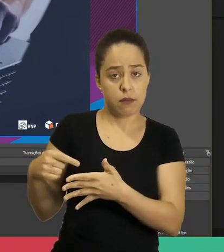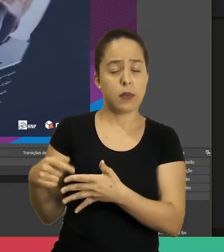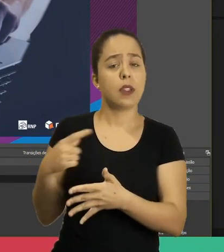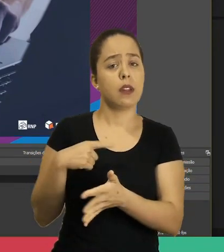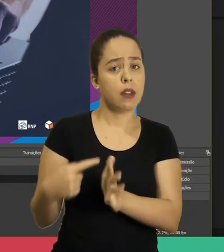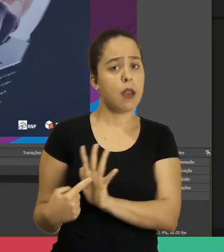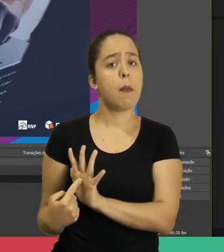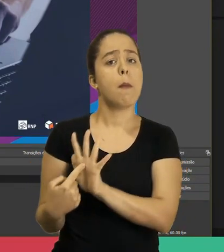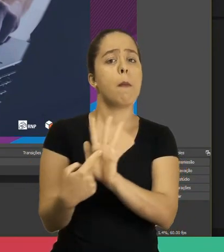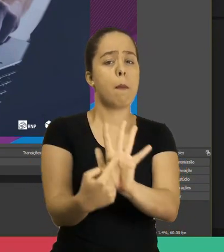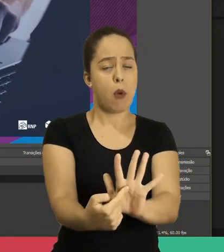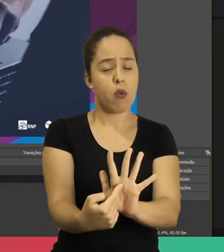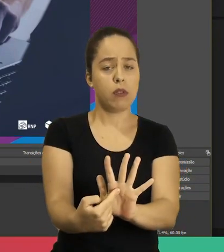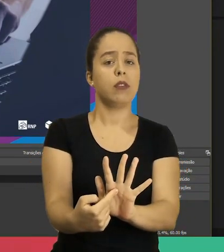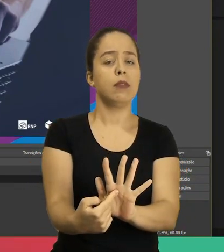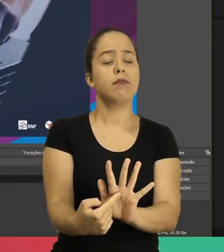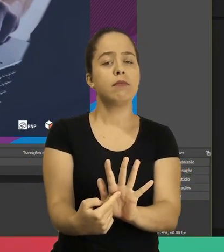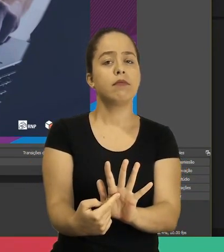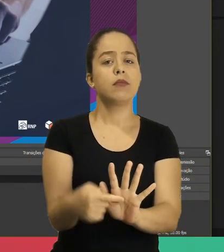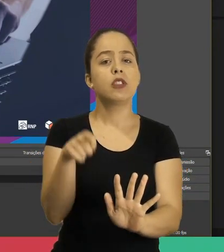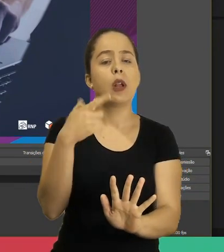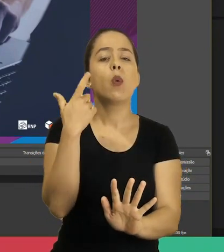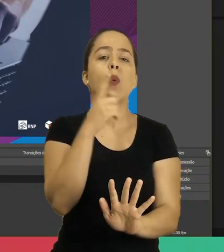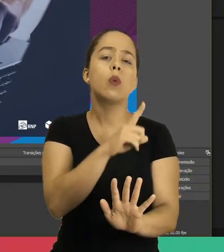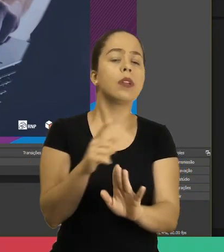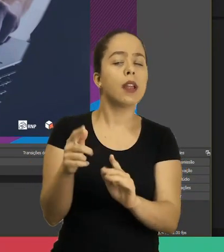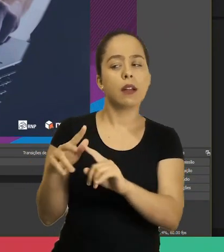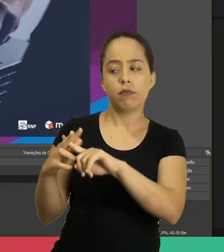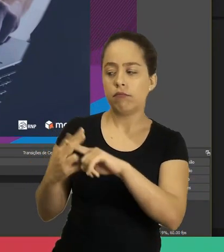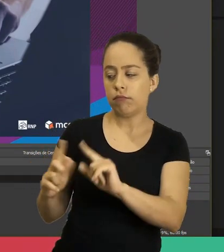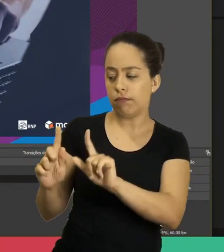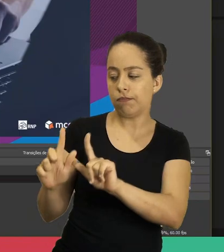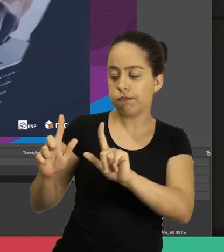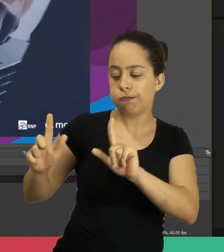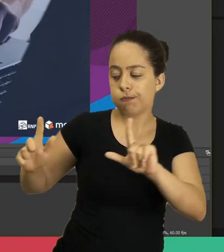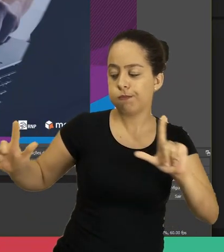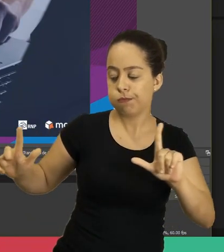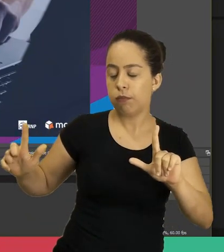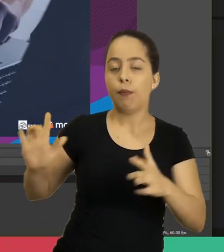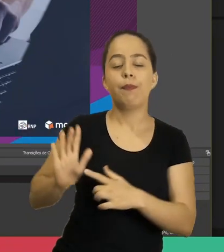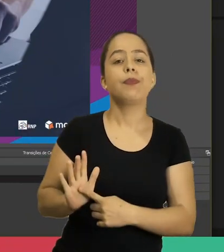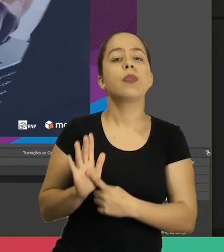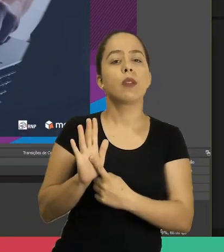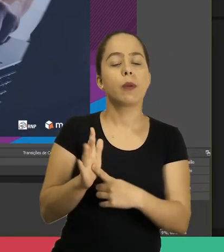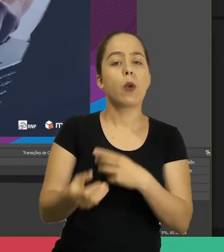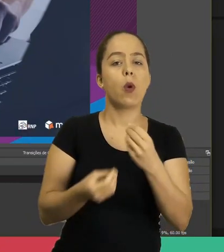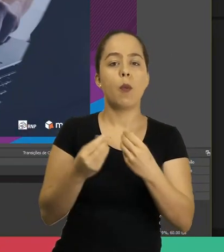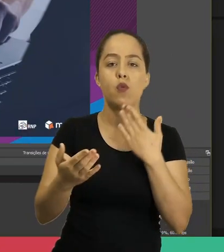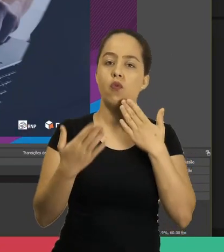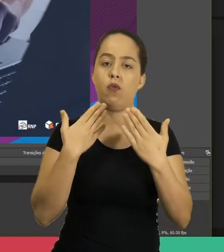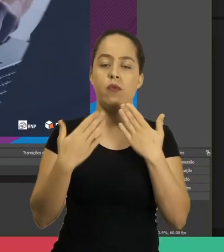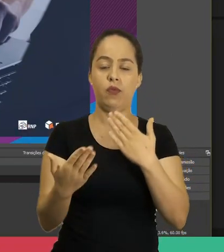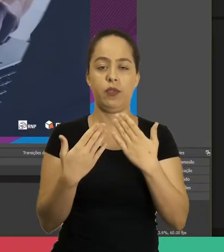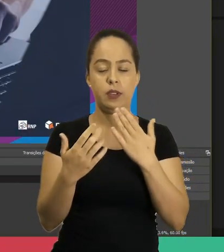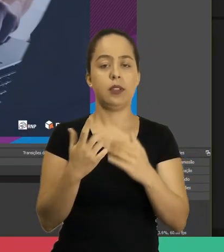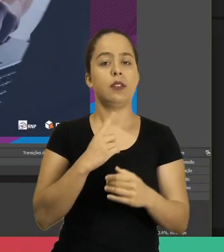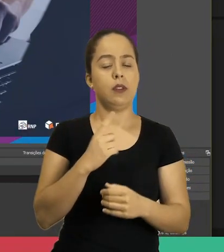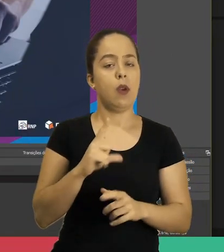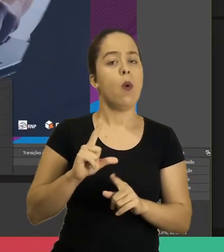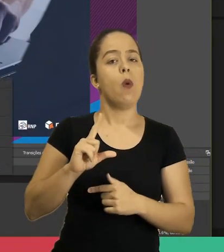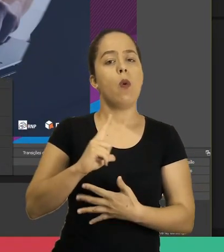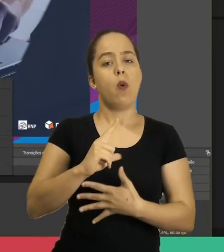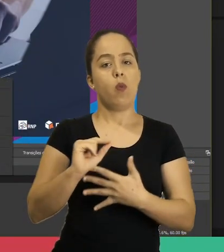conferência vai ser transmitido aqui o som aí você consegue regular deixar mais baixo, mais alto